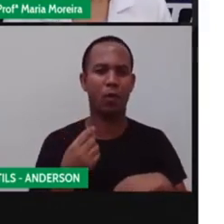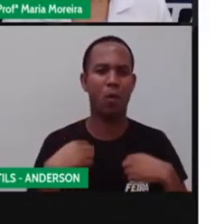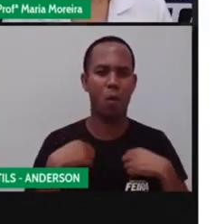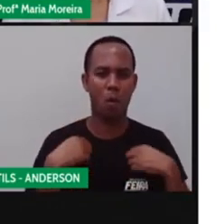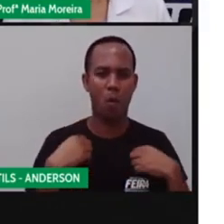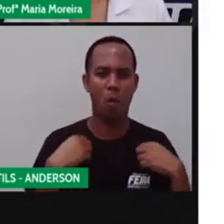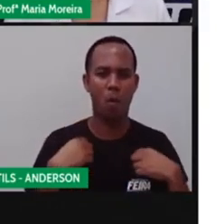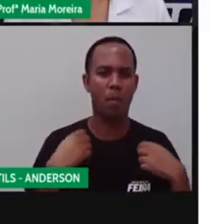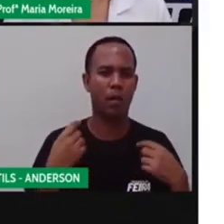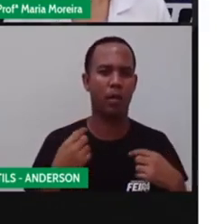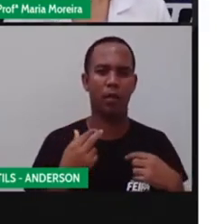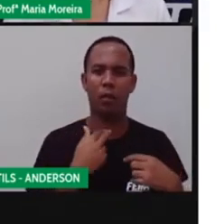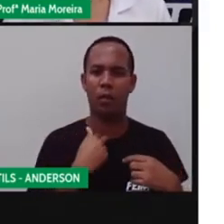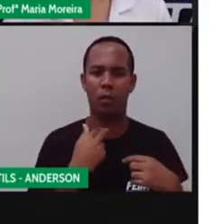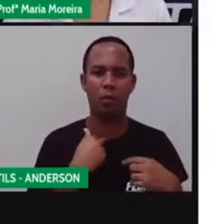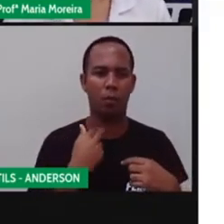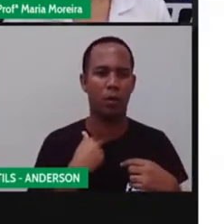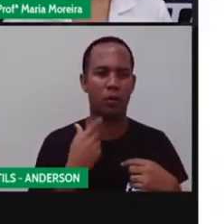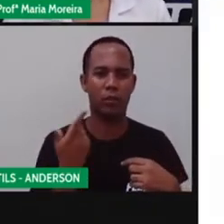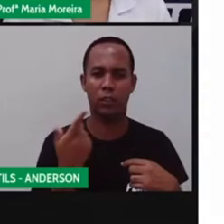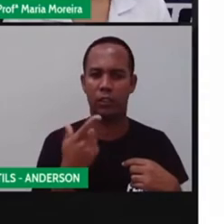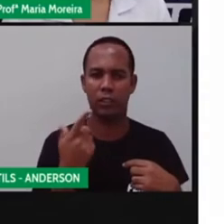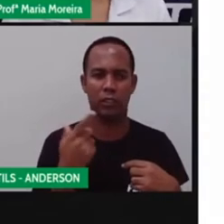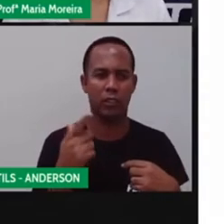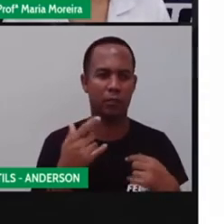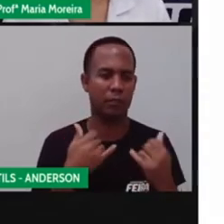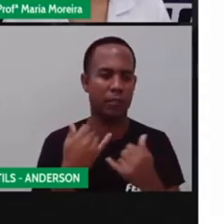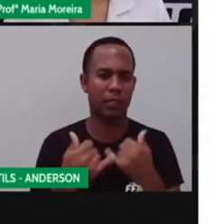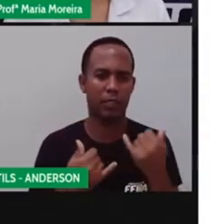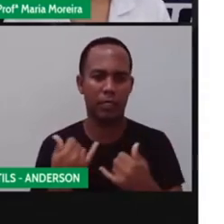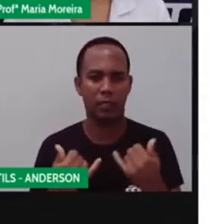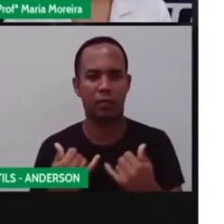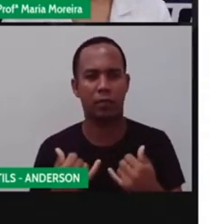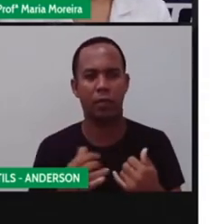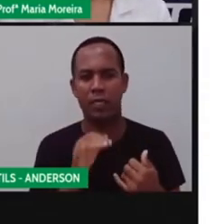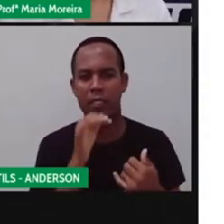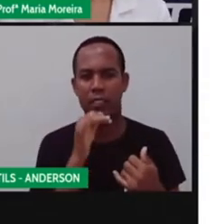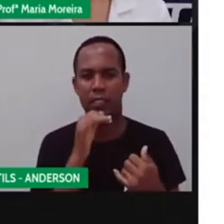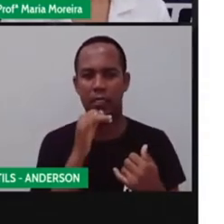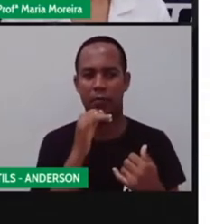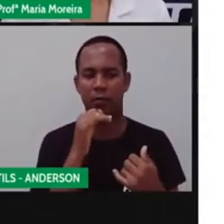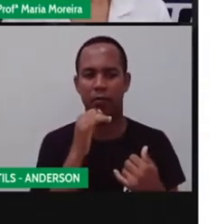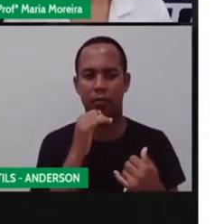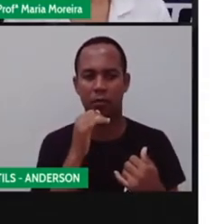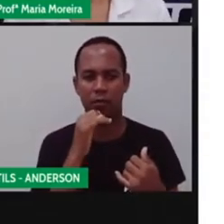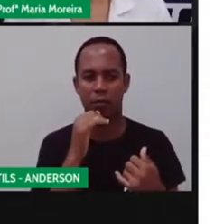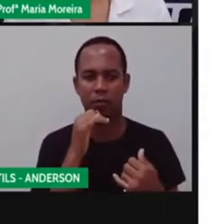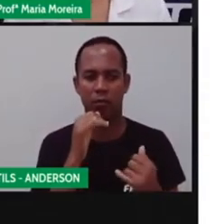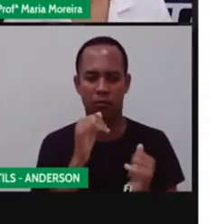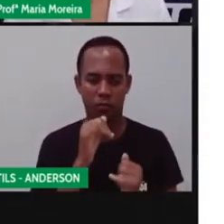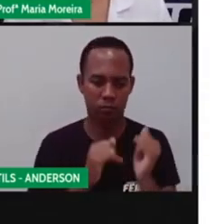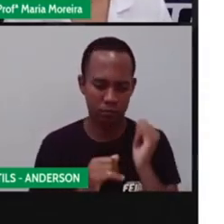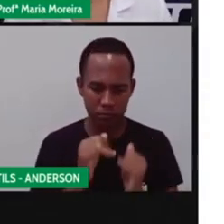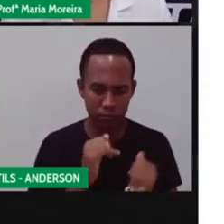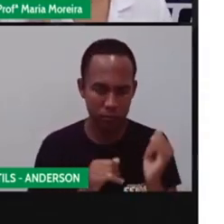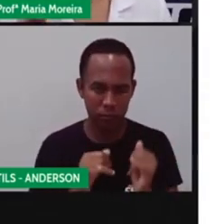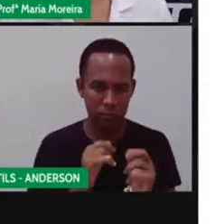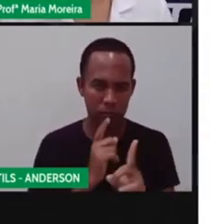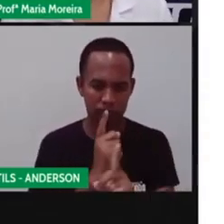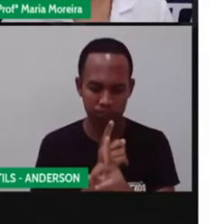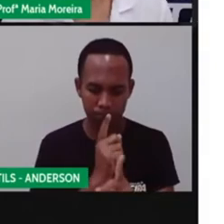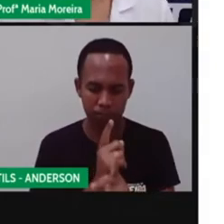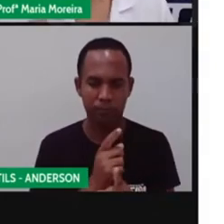roupa, não pode ter de brinquedos. E esses que aparecem pela internet, eles precisam de quê?